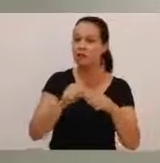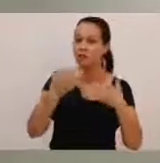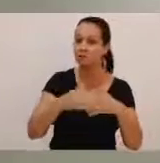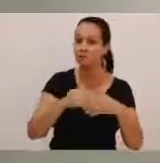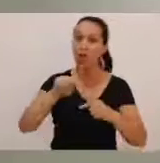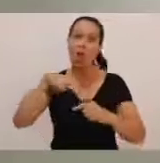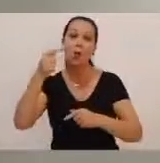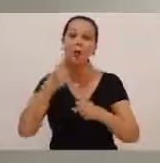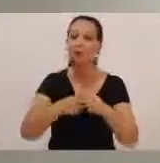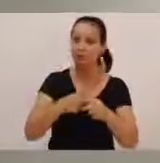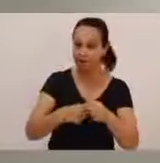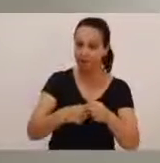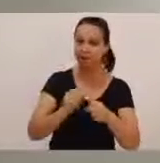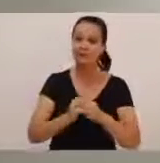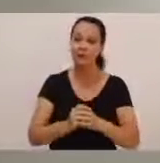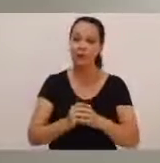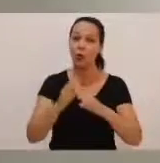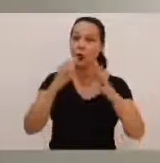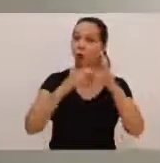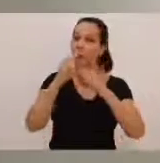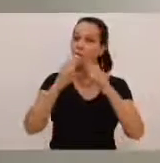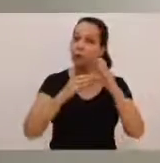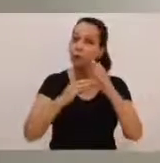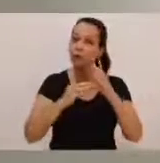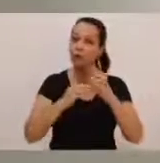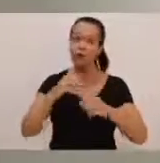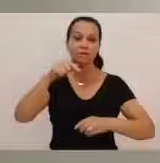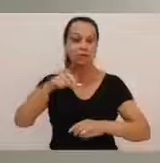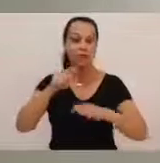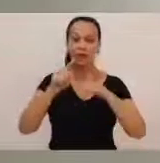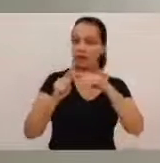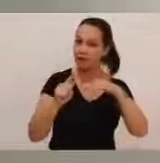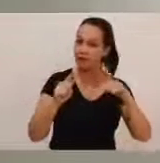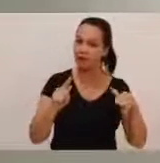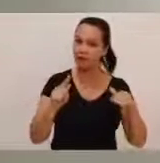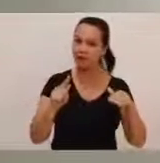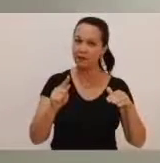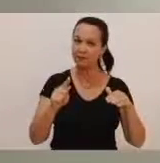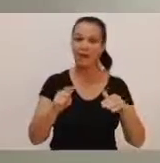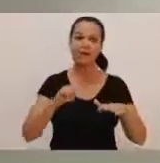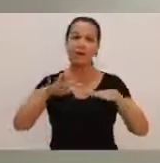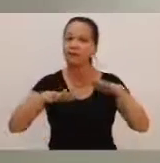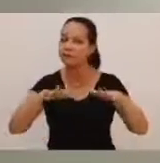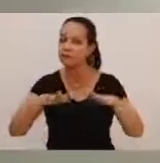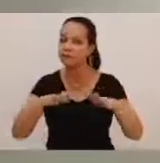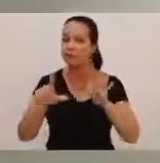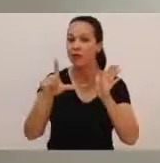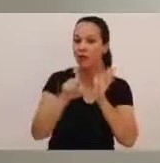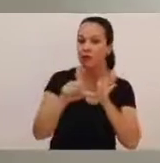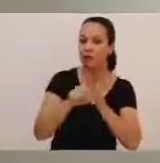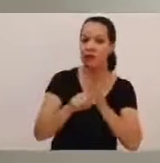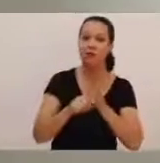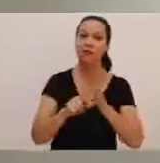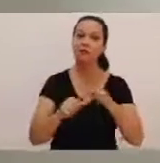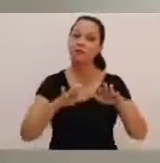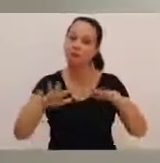cidades. Assim o próprio concurso passa a ser algo que vai induzir, movimentar o nosso